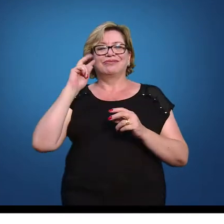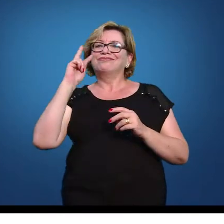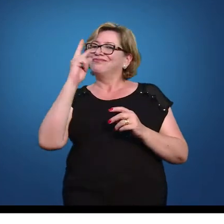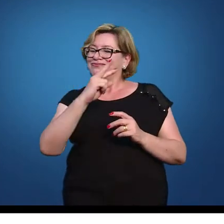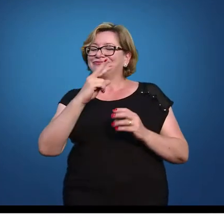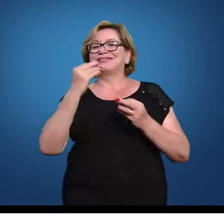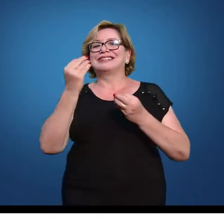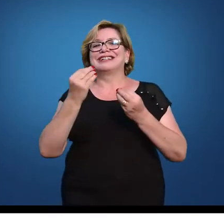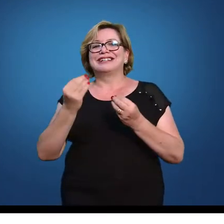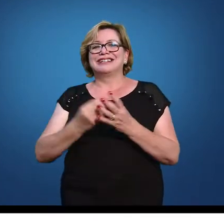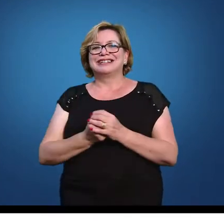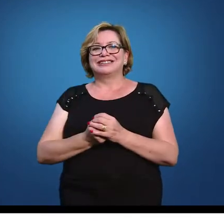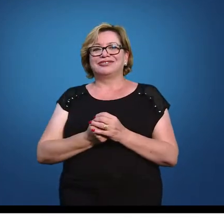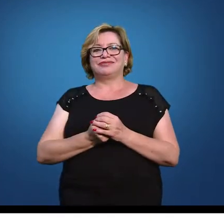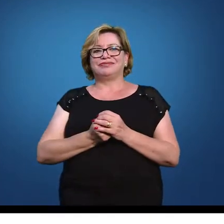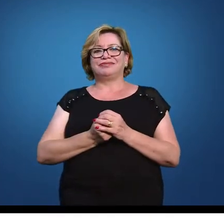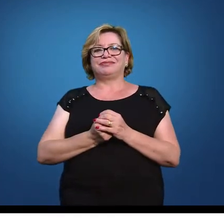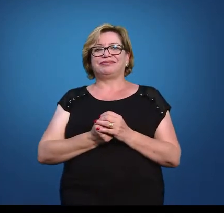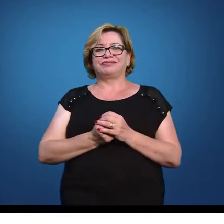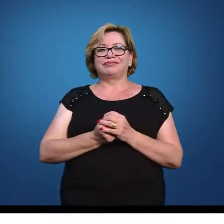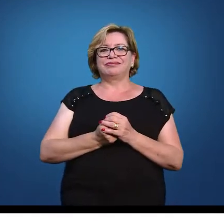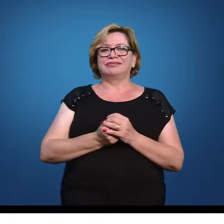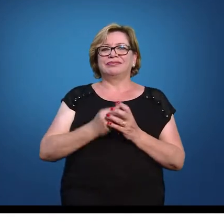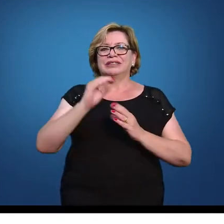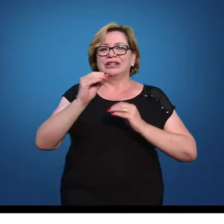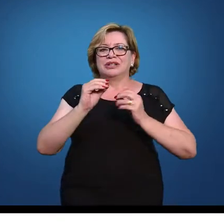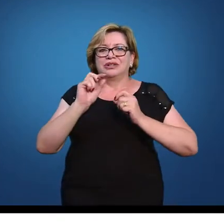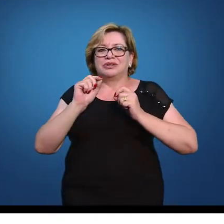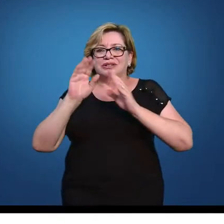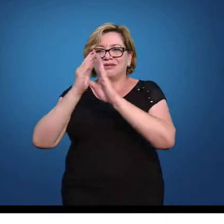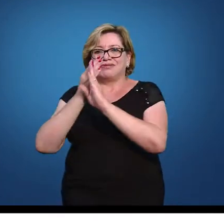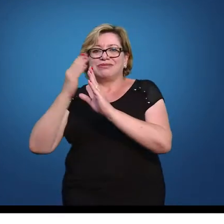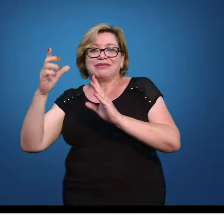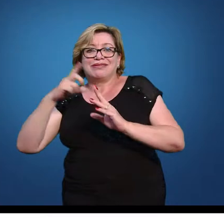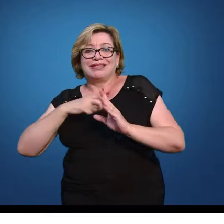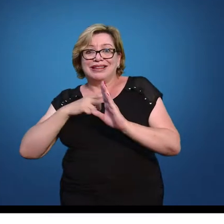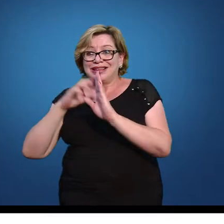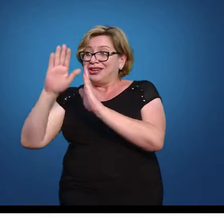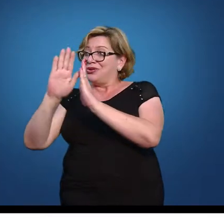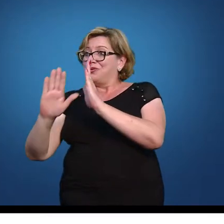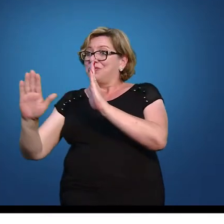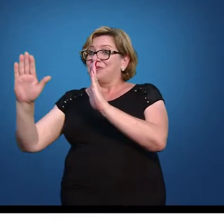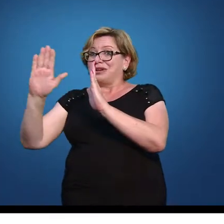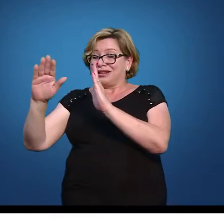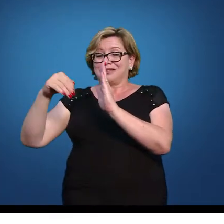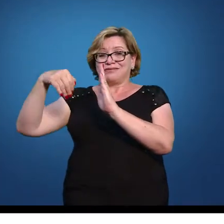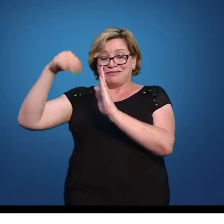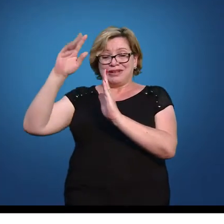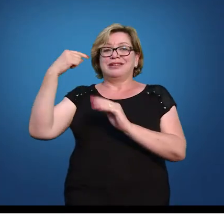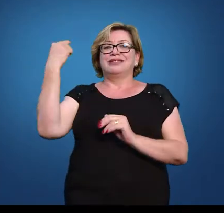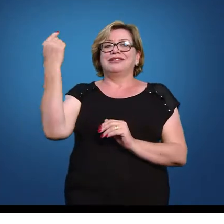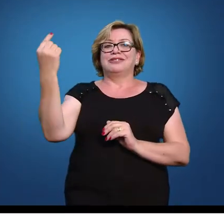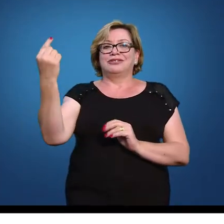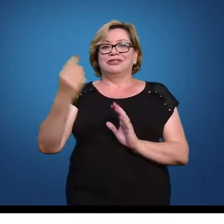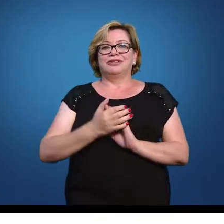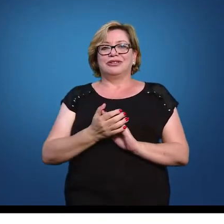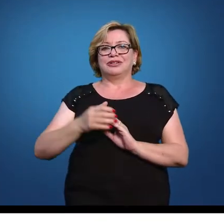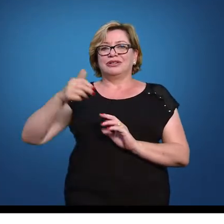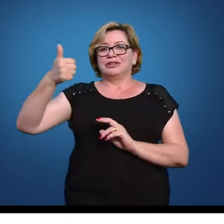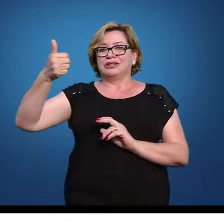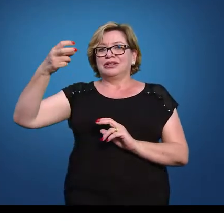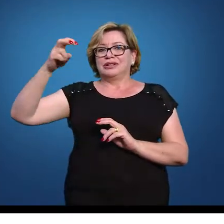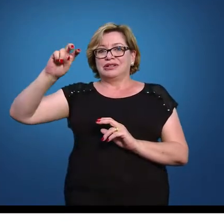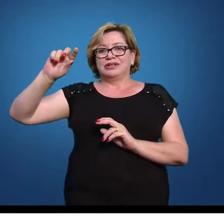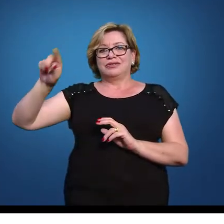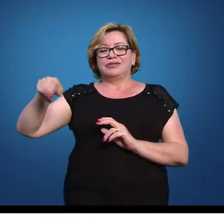a área compreendida entre 0 e 1. Obviamente, o restante ou o que sobrou corresponde a superior a 1, que é 15